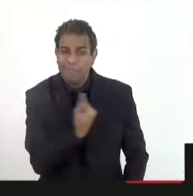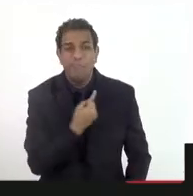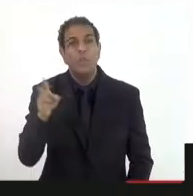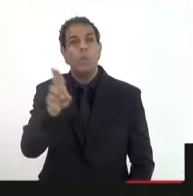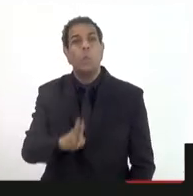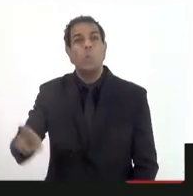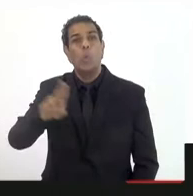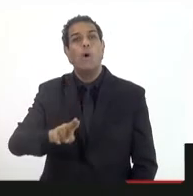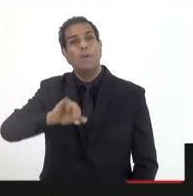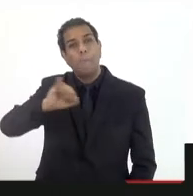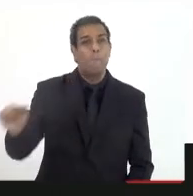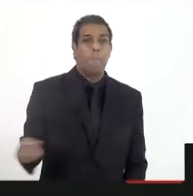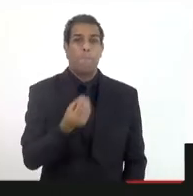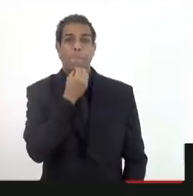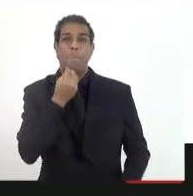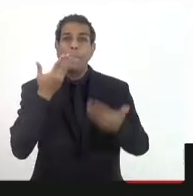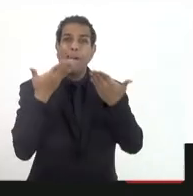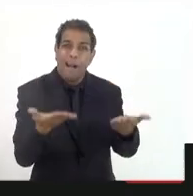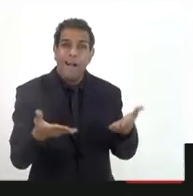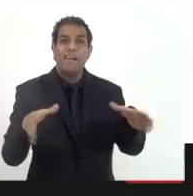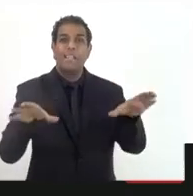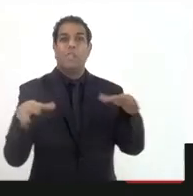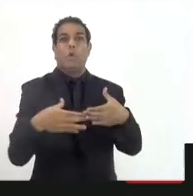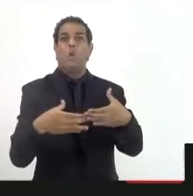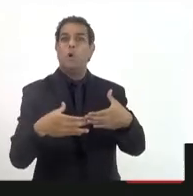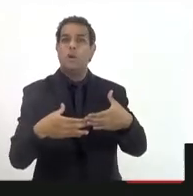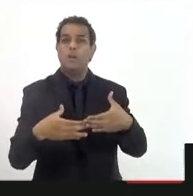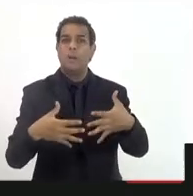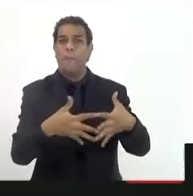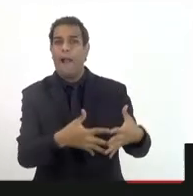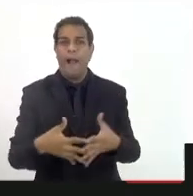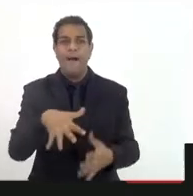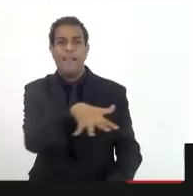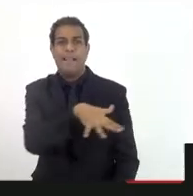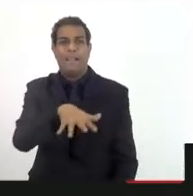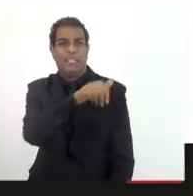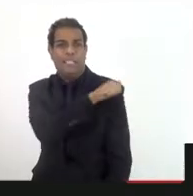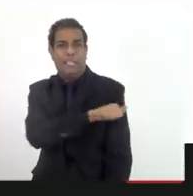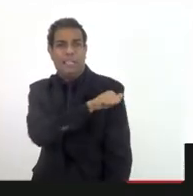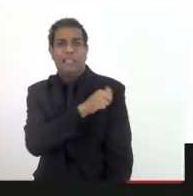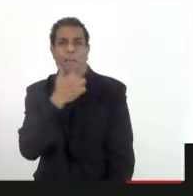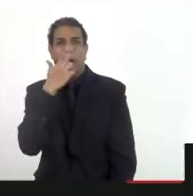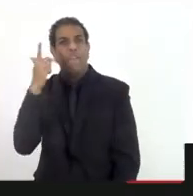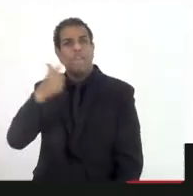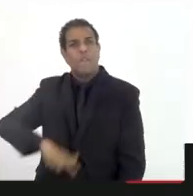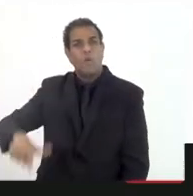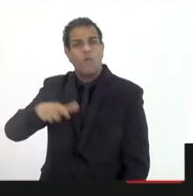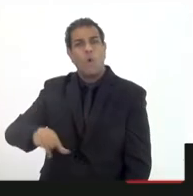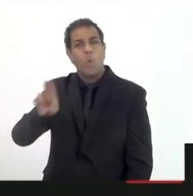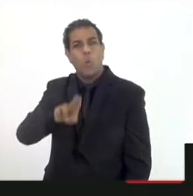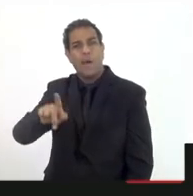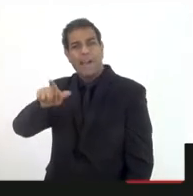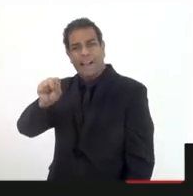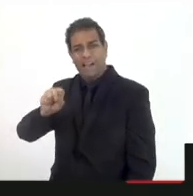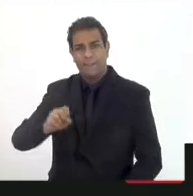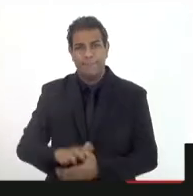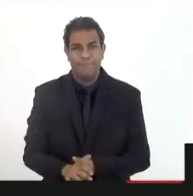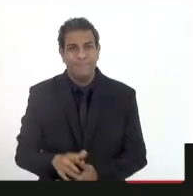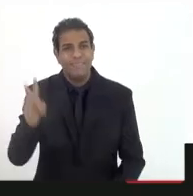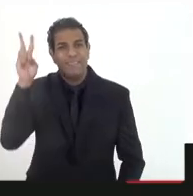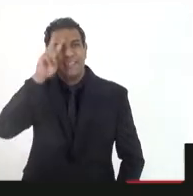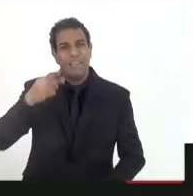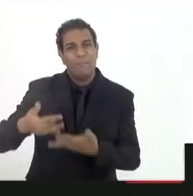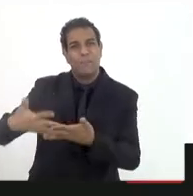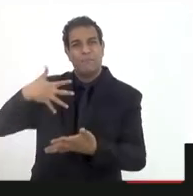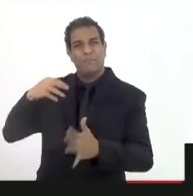usando essa oportunidade para uma industrialização do estado regional, de uma reindustrialização. Na verdade, no início do século XX,